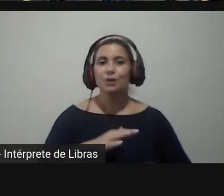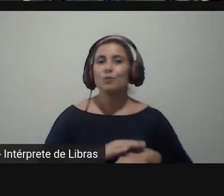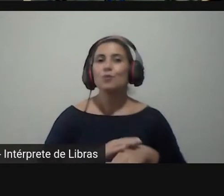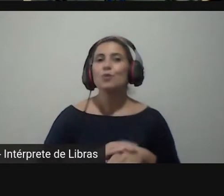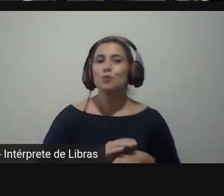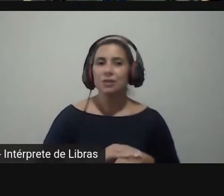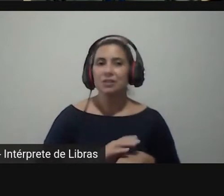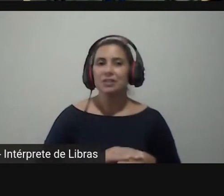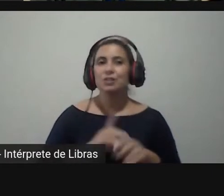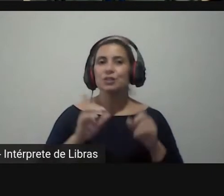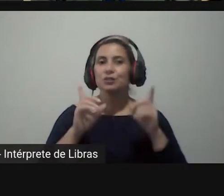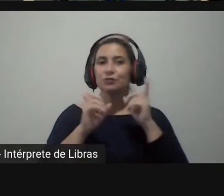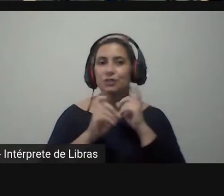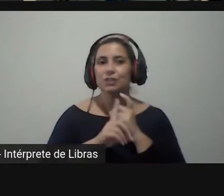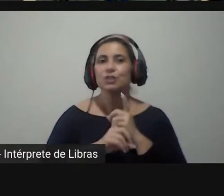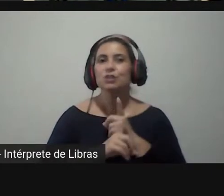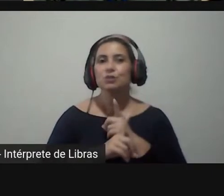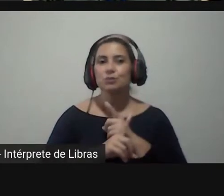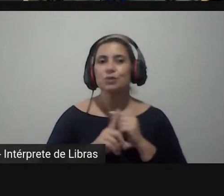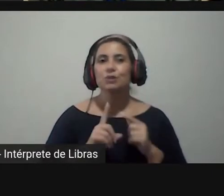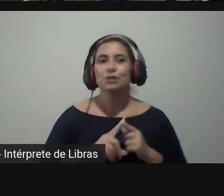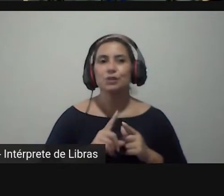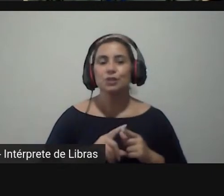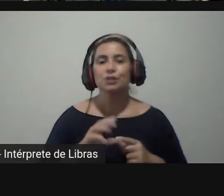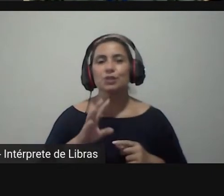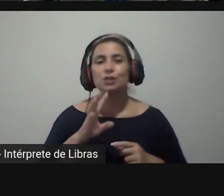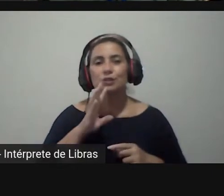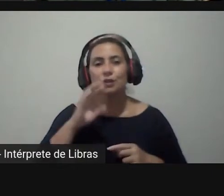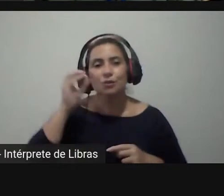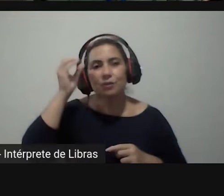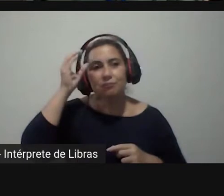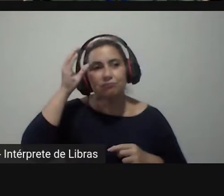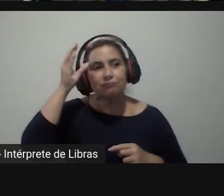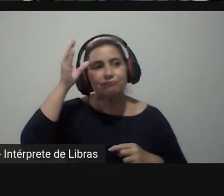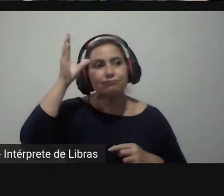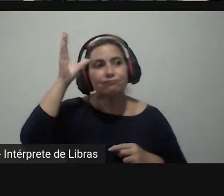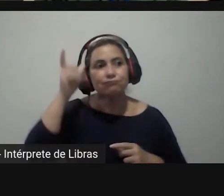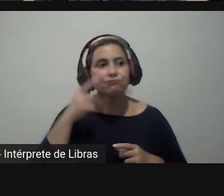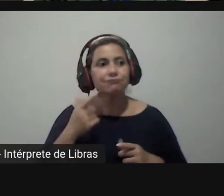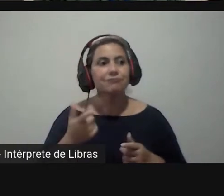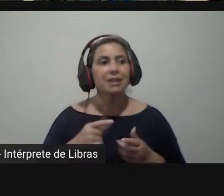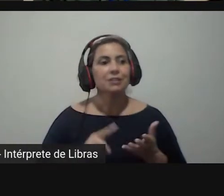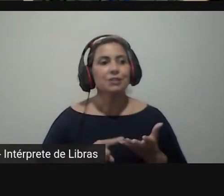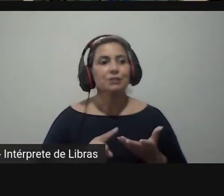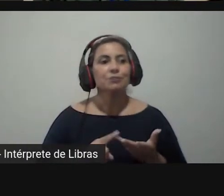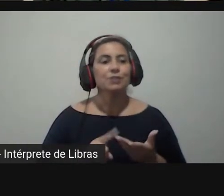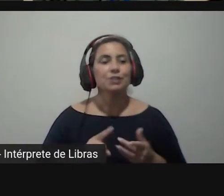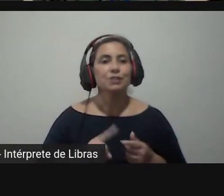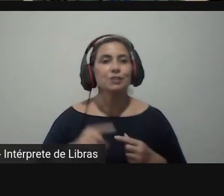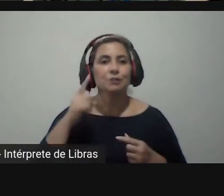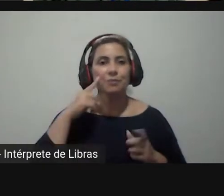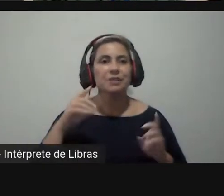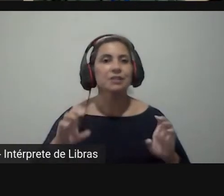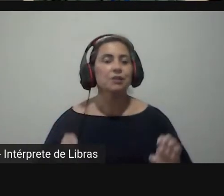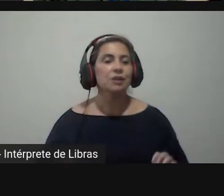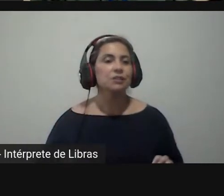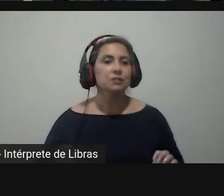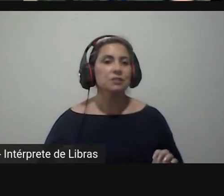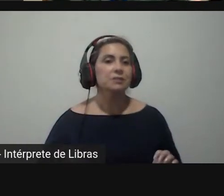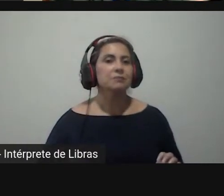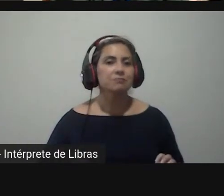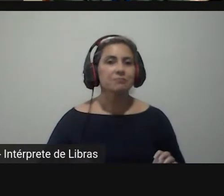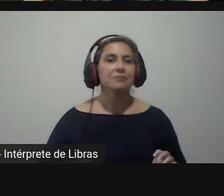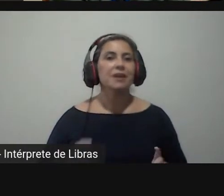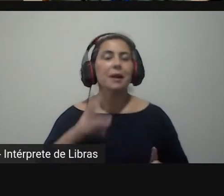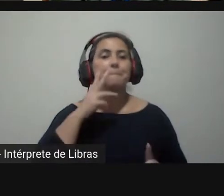é um momento de conhecimento básico e que a gente precisa levantar essas questões por exemplo éticas porque a gente precisa ter comitê